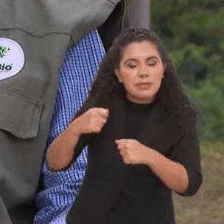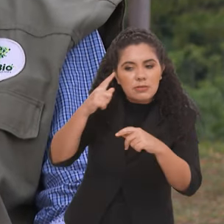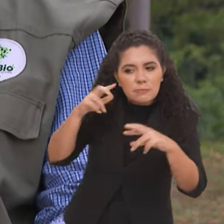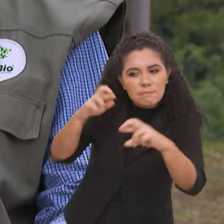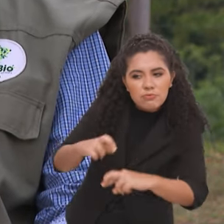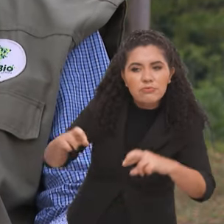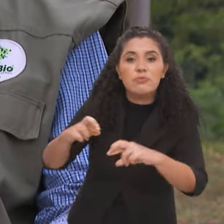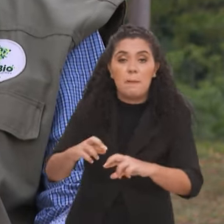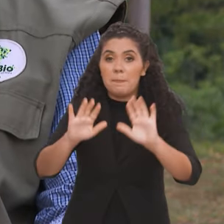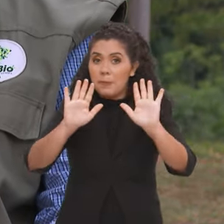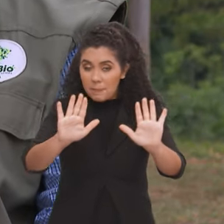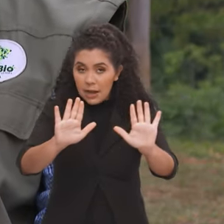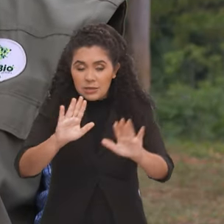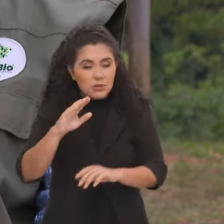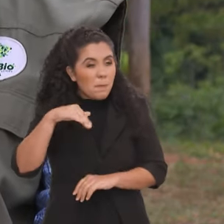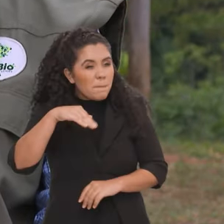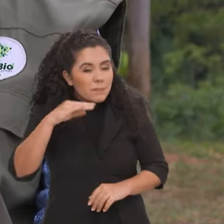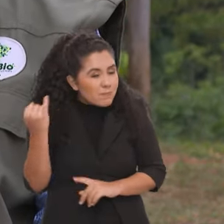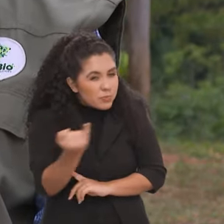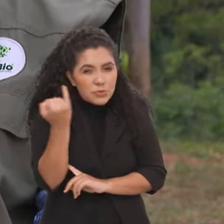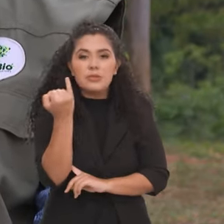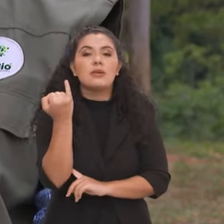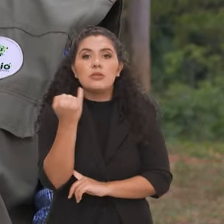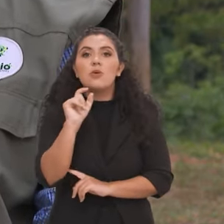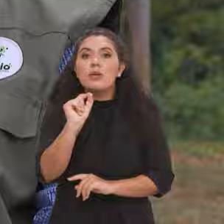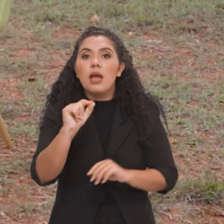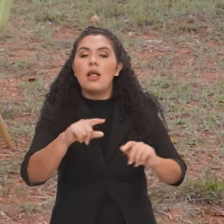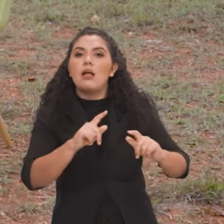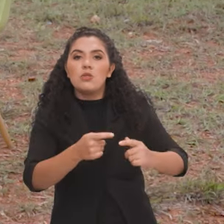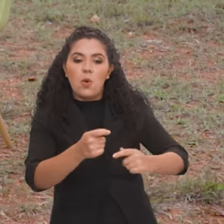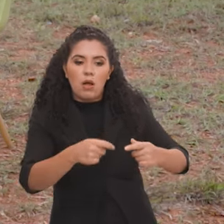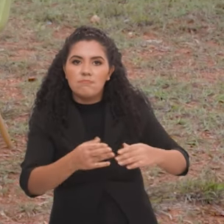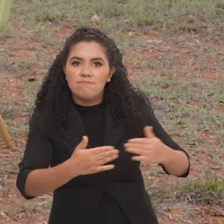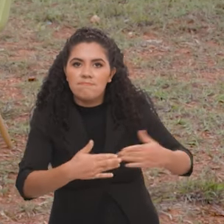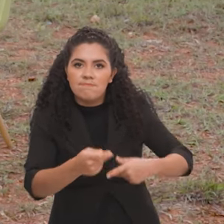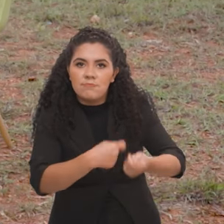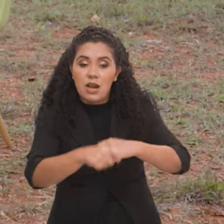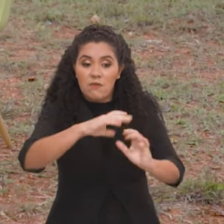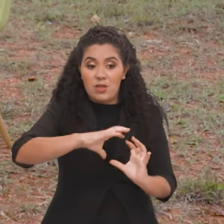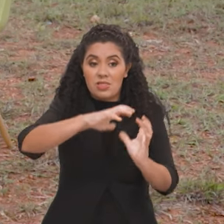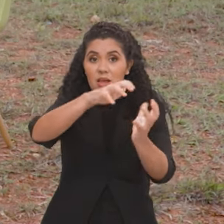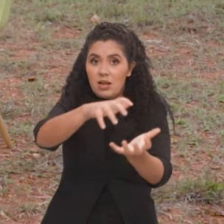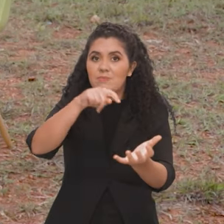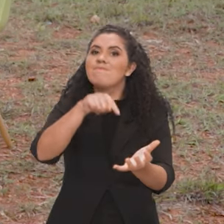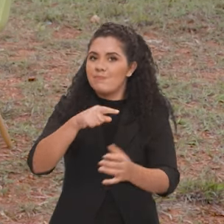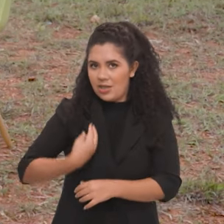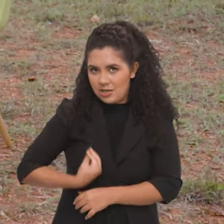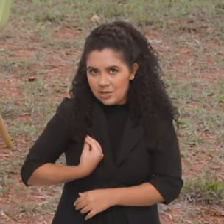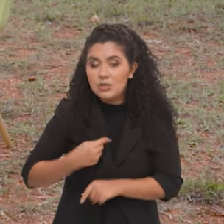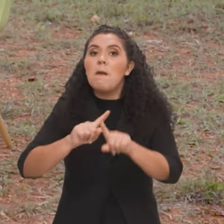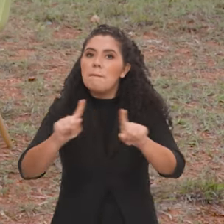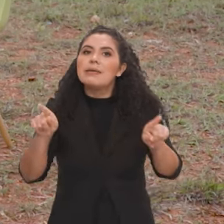Mas eu diria, Carol, que o mais importante é a gente fala, às vezes, do tráfico internacional e ele existe. Mas também nós temos o tráfico